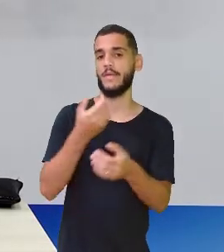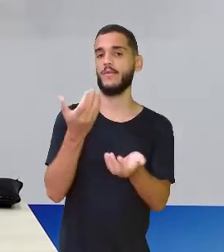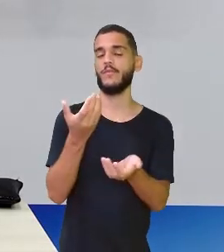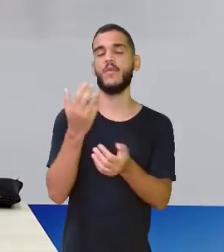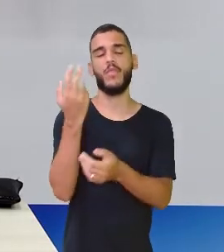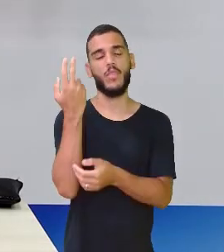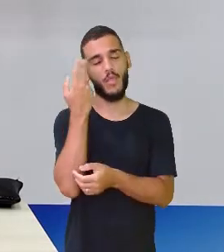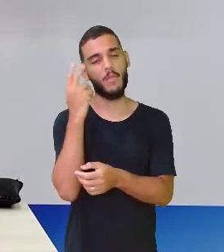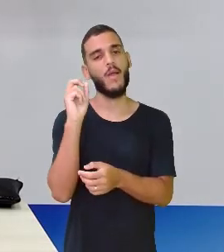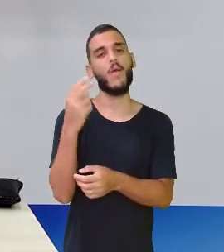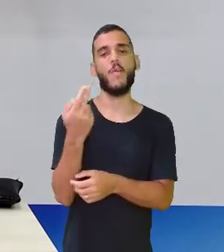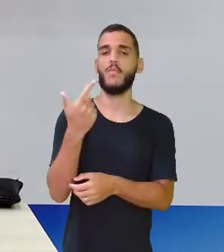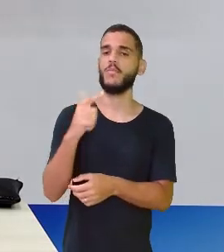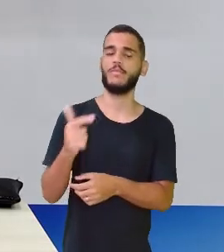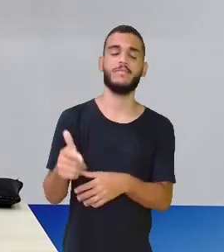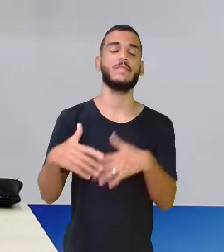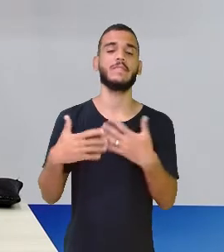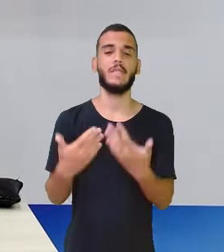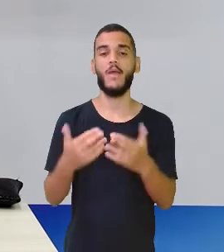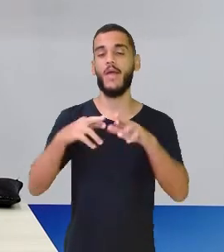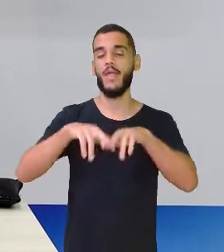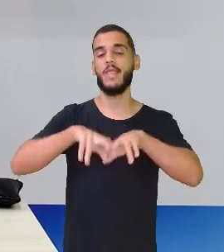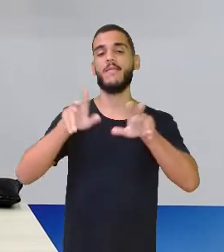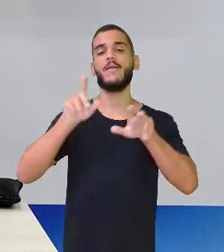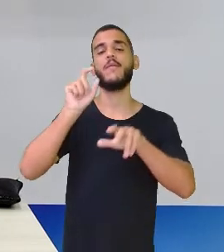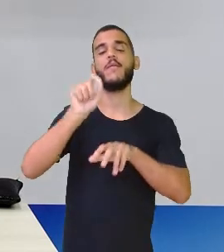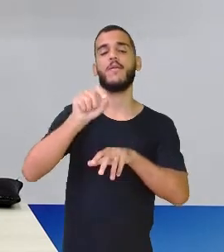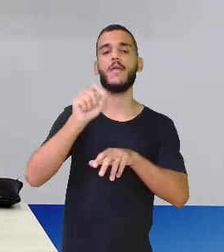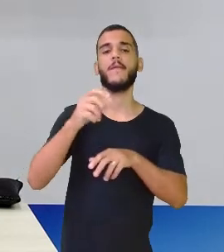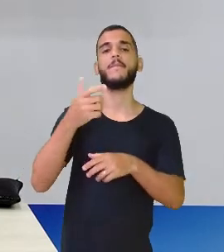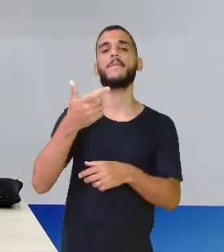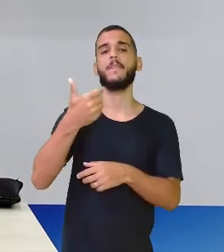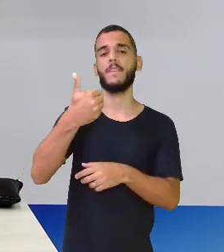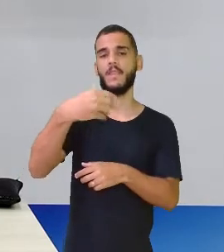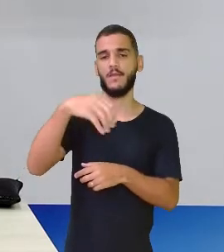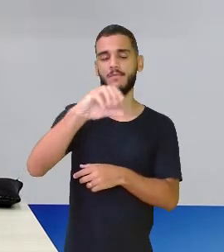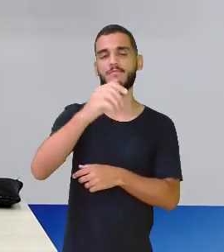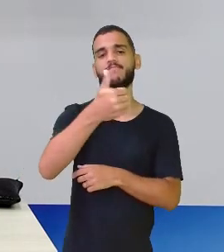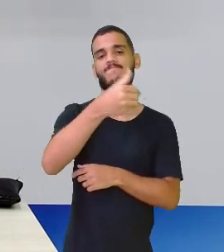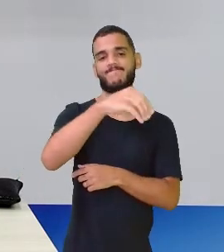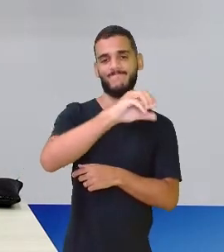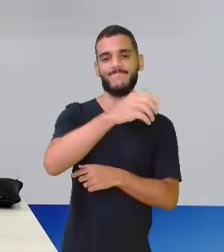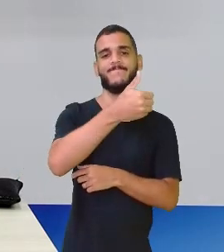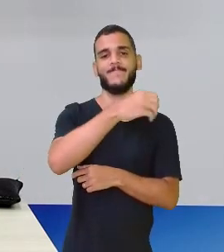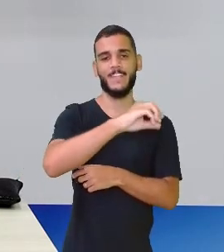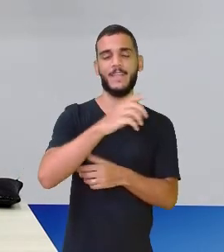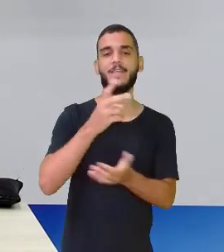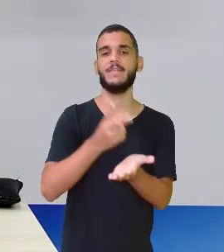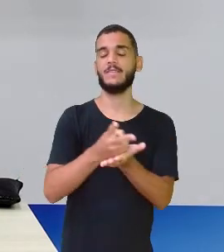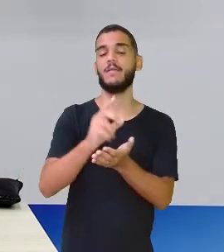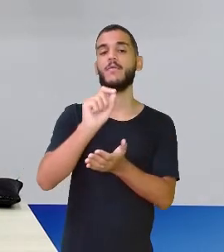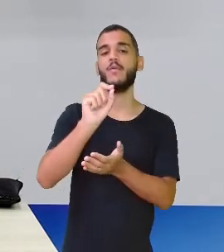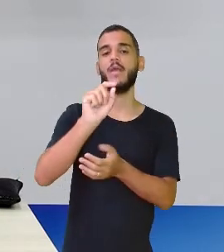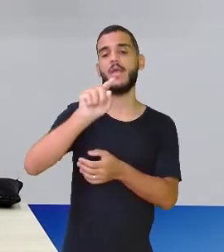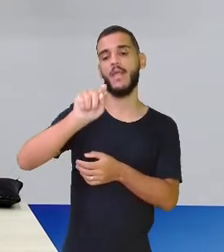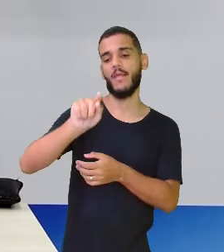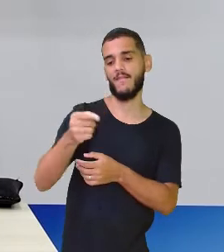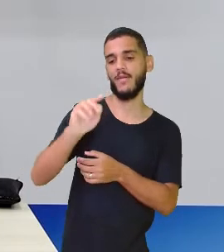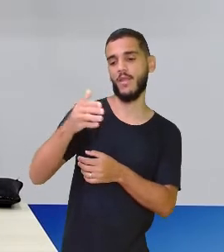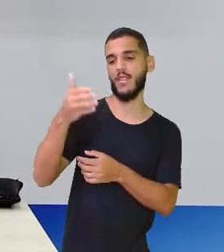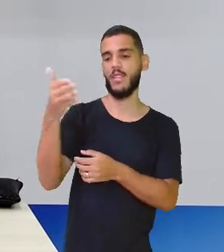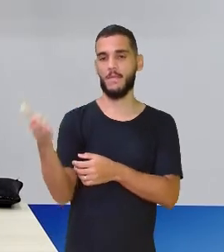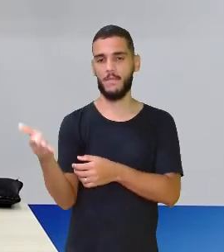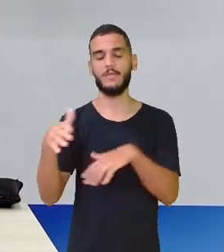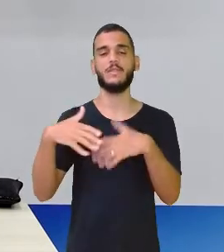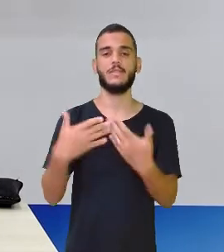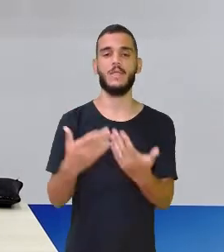A diferença aqui é que os decimais, eles ficarão sempre depois da vírgula. Que